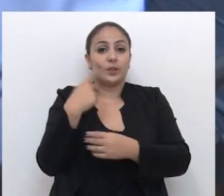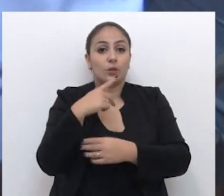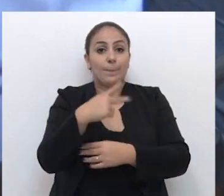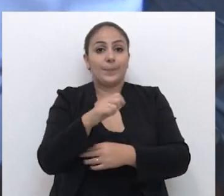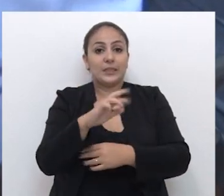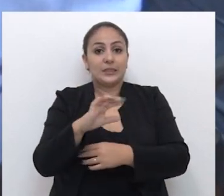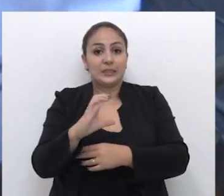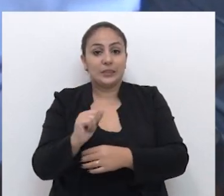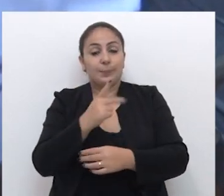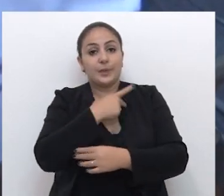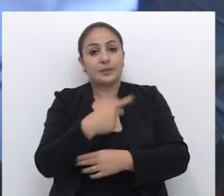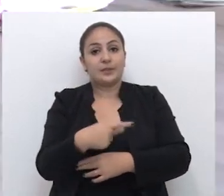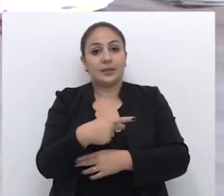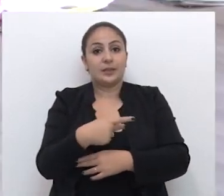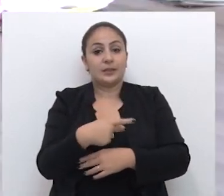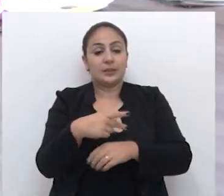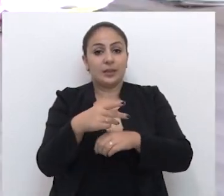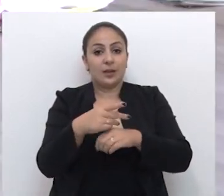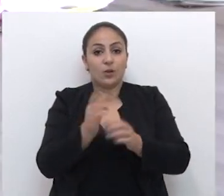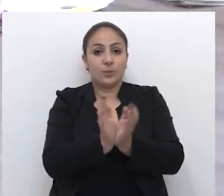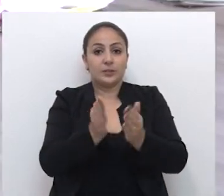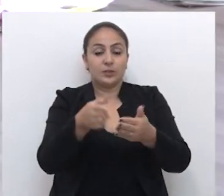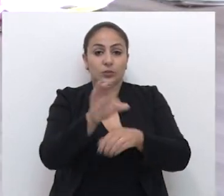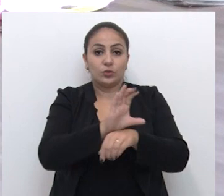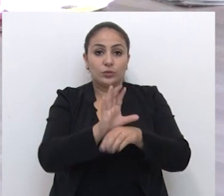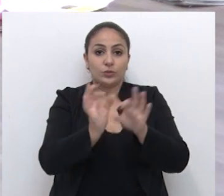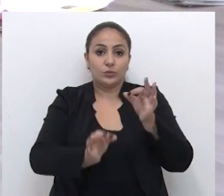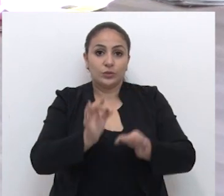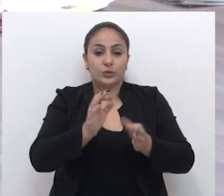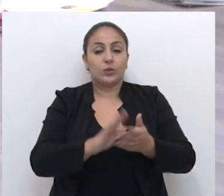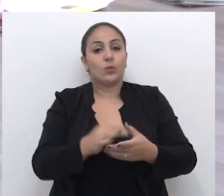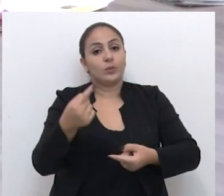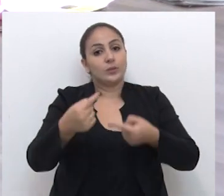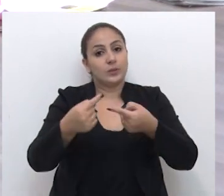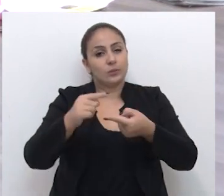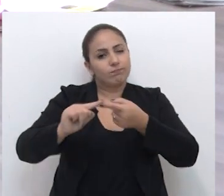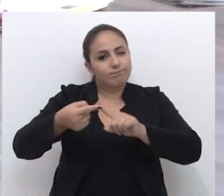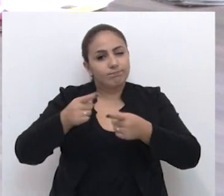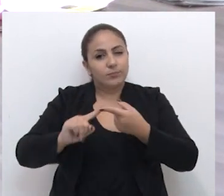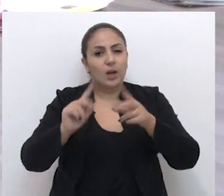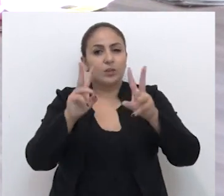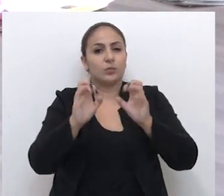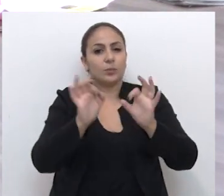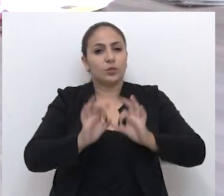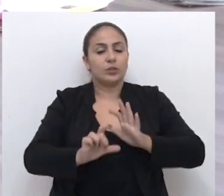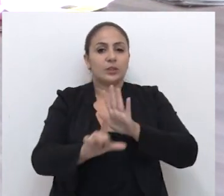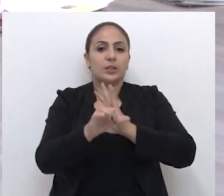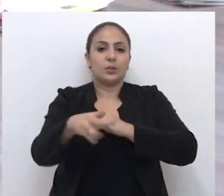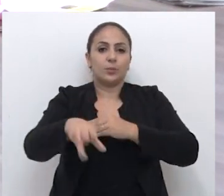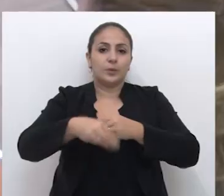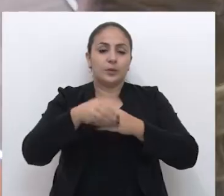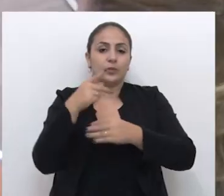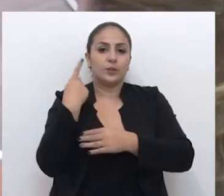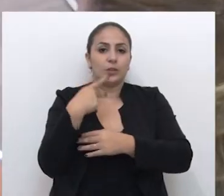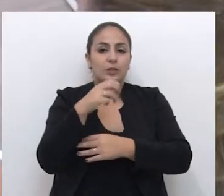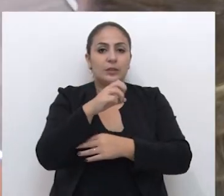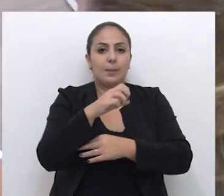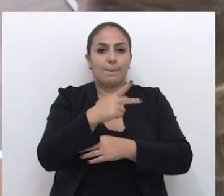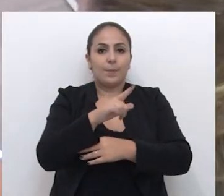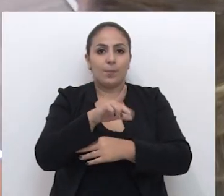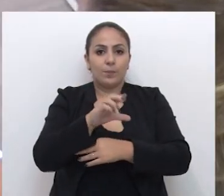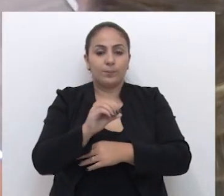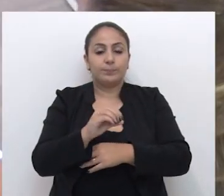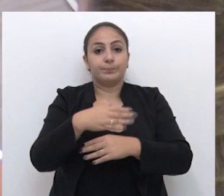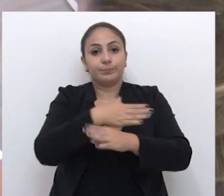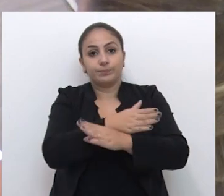Constituição e Justiça. O debate foi em torno do projeto de lei complementar do vereador Paulo Neckli, que busca